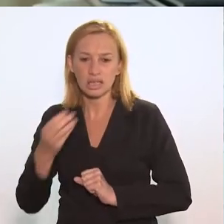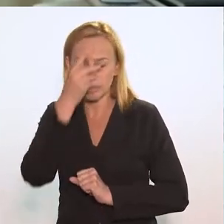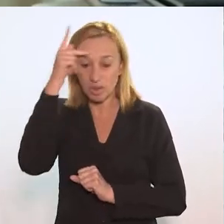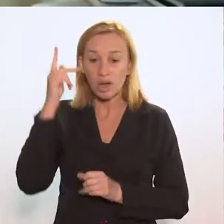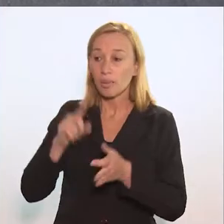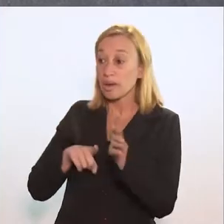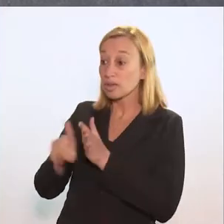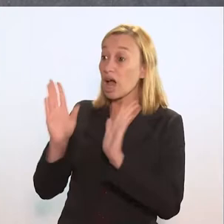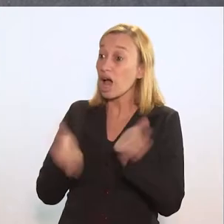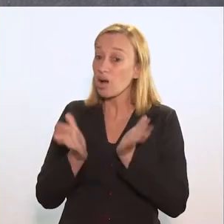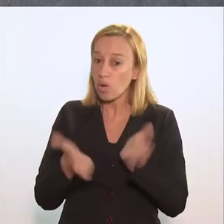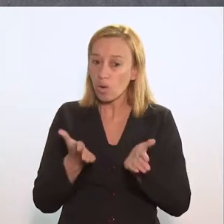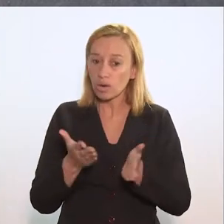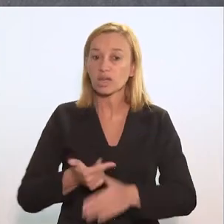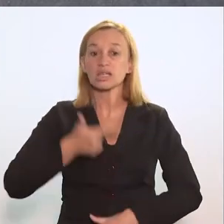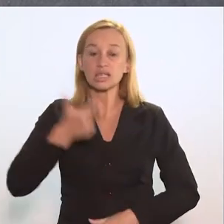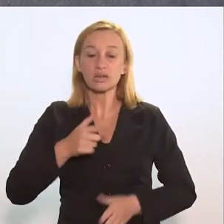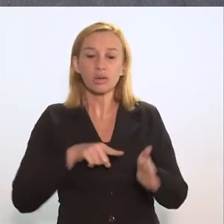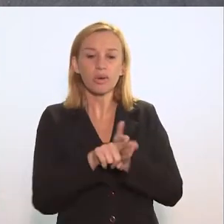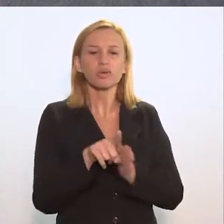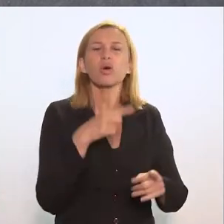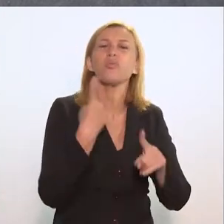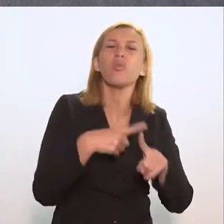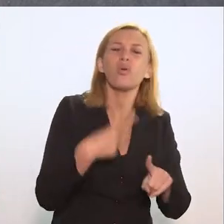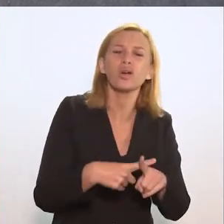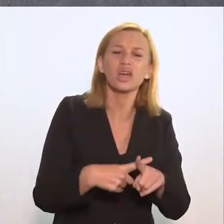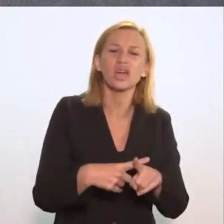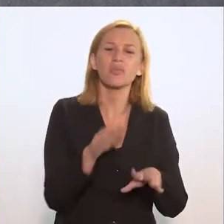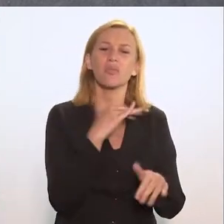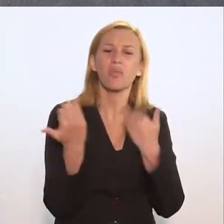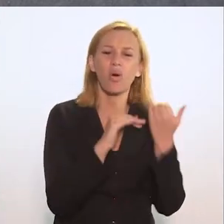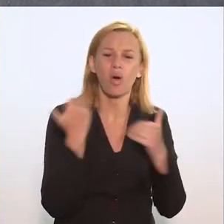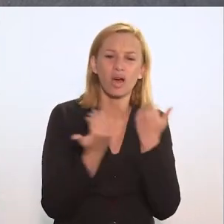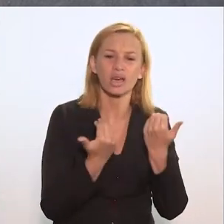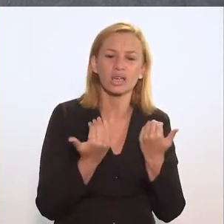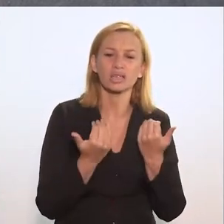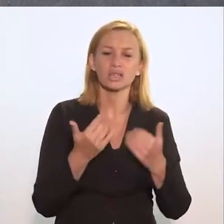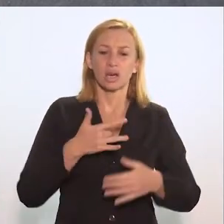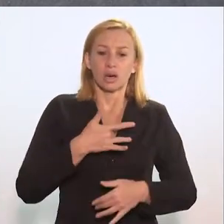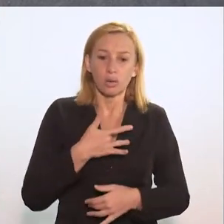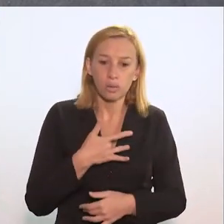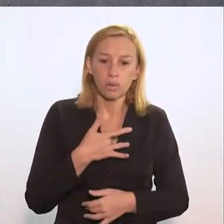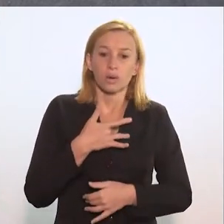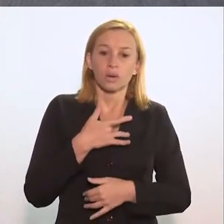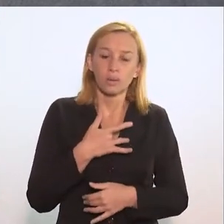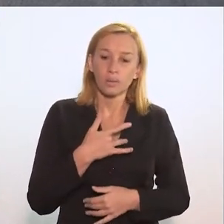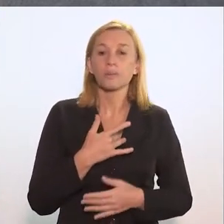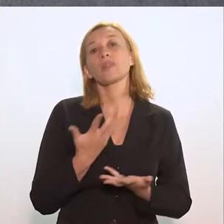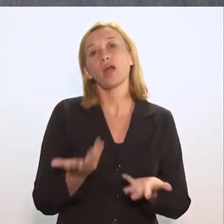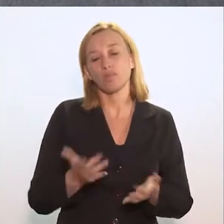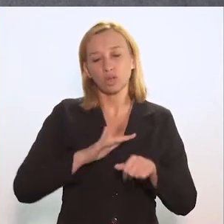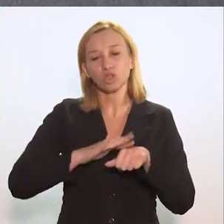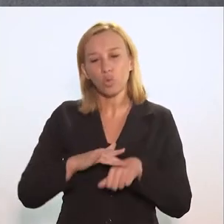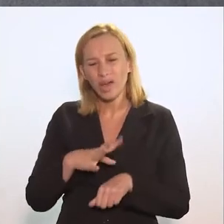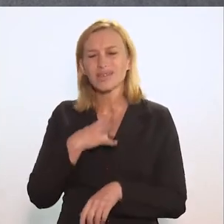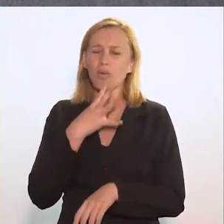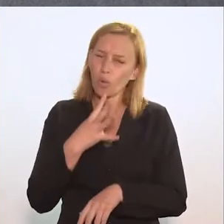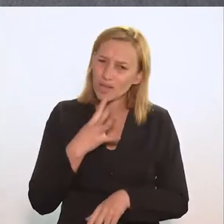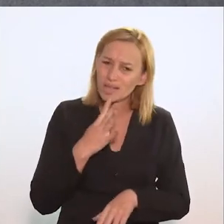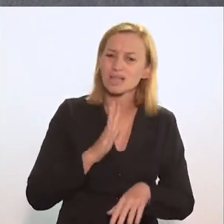pessoas. Se eu te perguntar agora, exatamente, era a minha segunda pergunta, por que ainda se morre tanto de tuberculose, apesar de ser uma doença